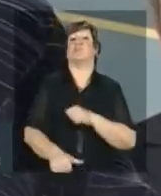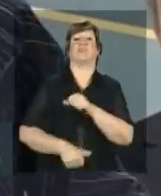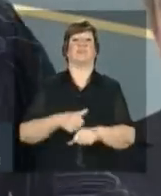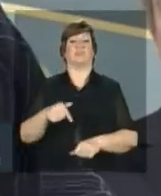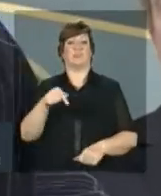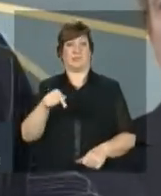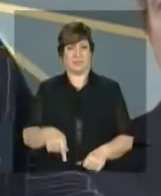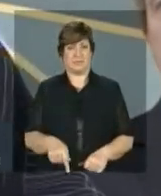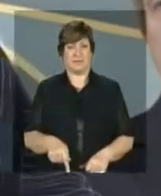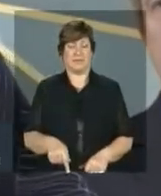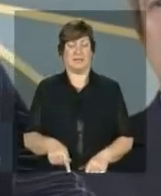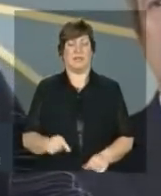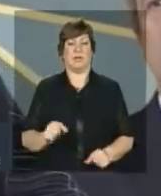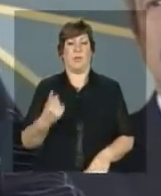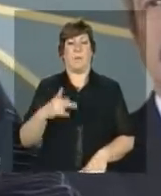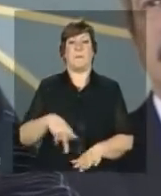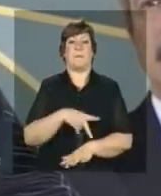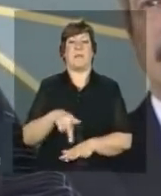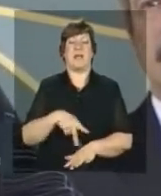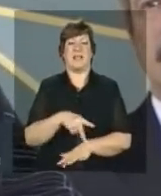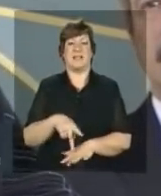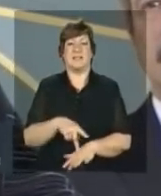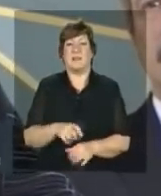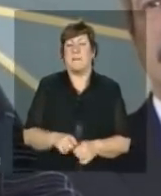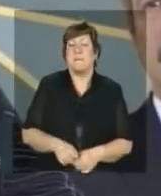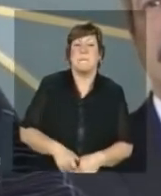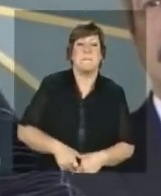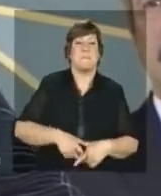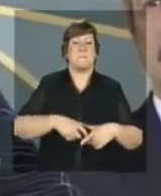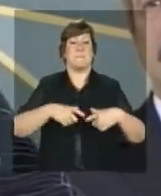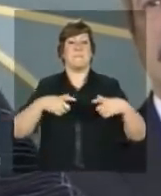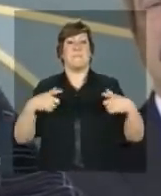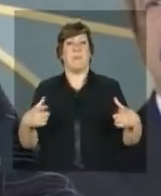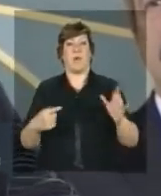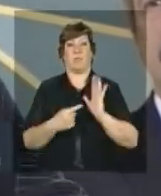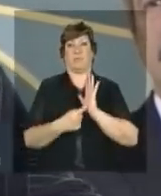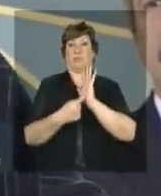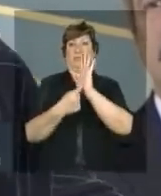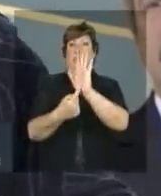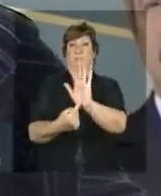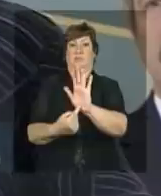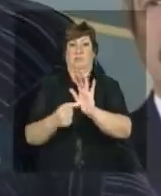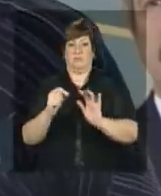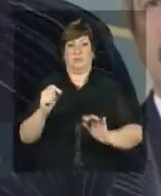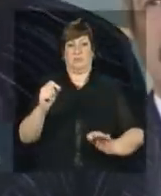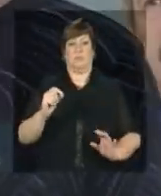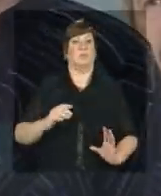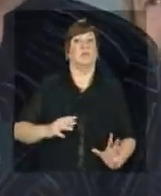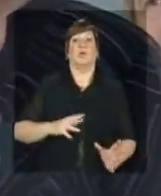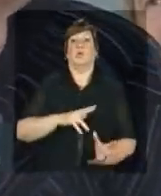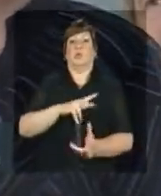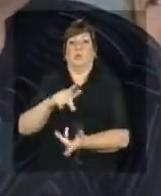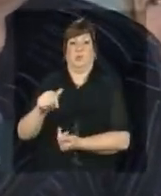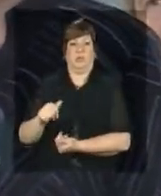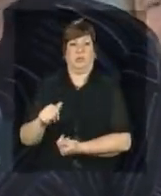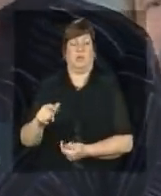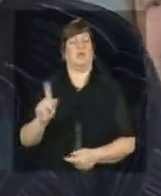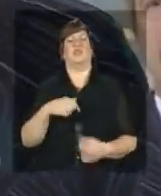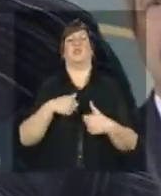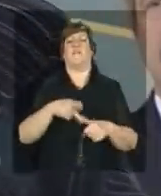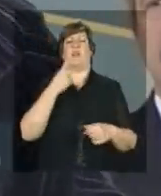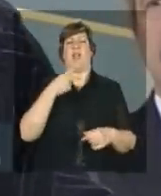num dos países com maior projeção internacional eu não estou falando de lugar na escala